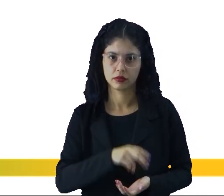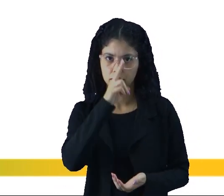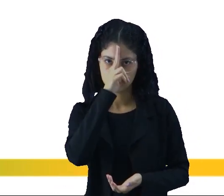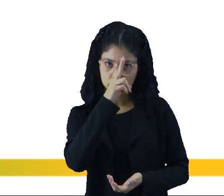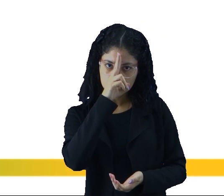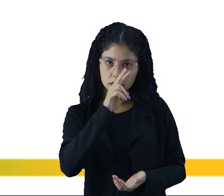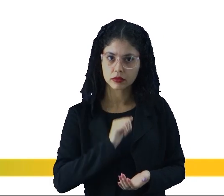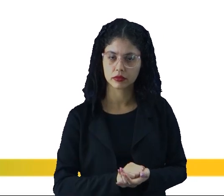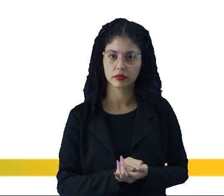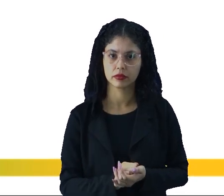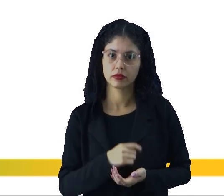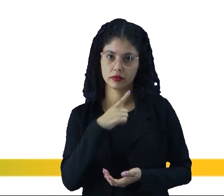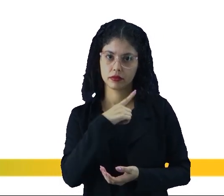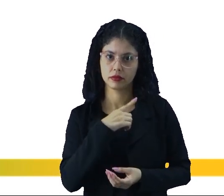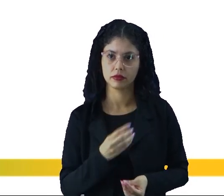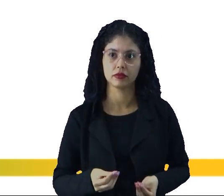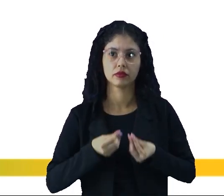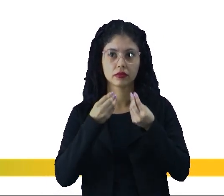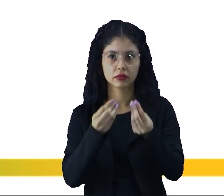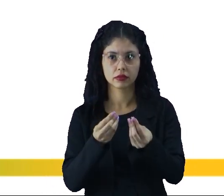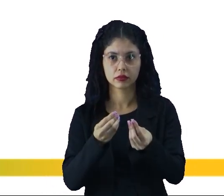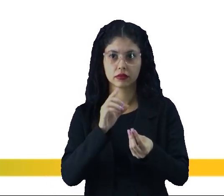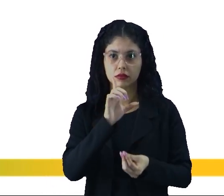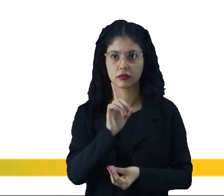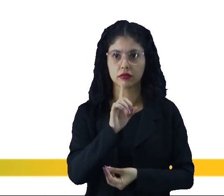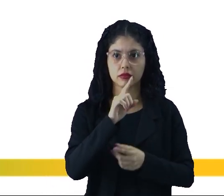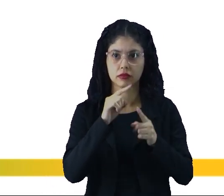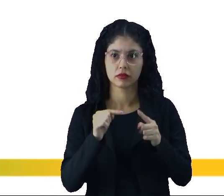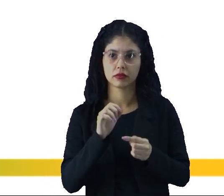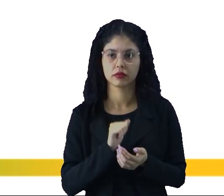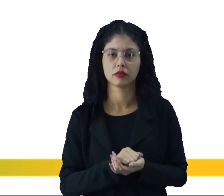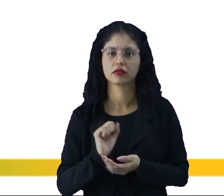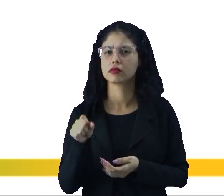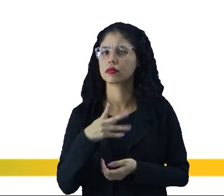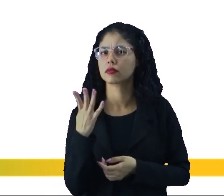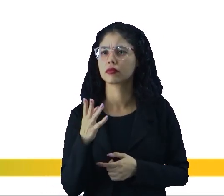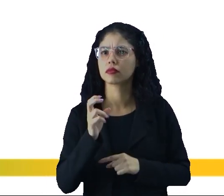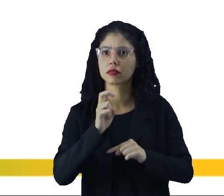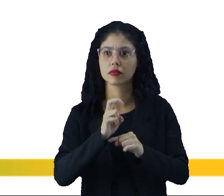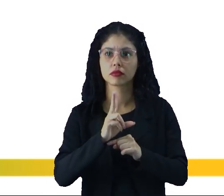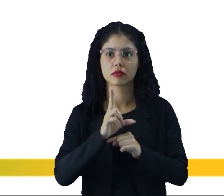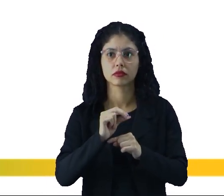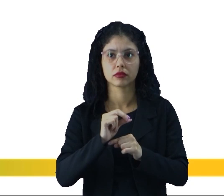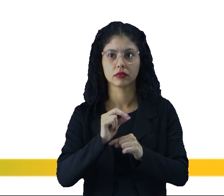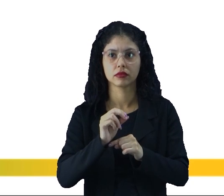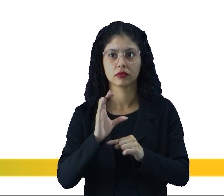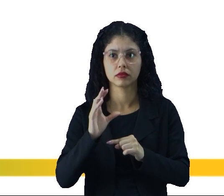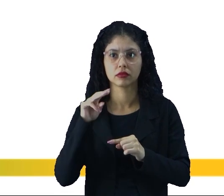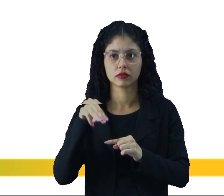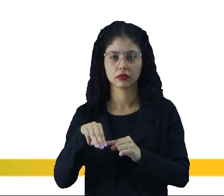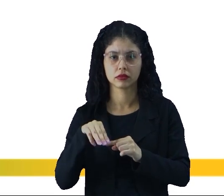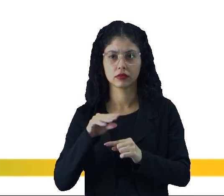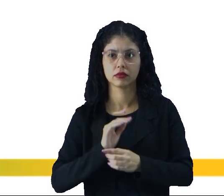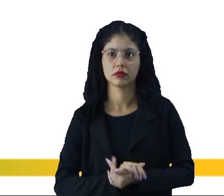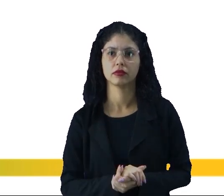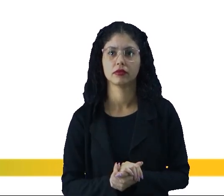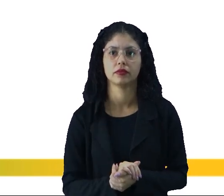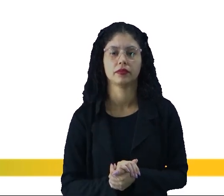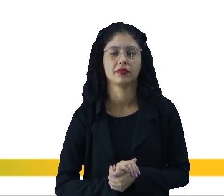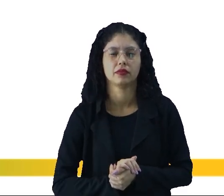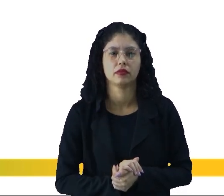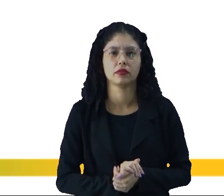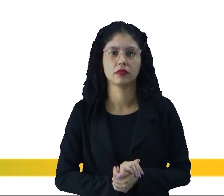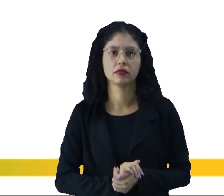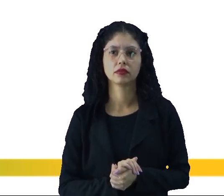Lembram que lá na questão ele deu o ΔS para nós e o ΔT? Quanto é que vale o ΔS? 50 cm.